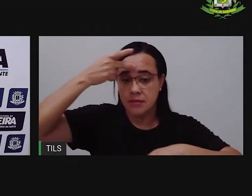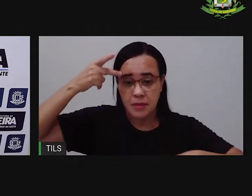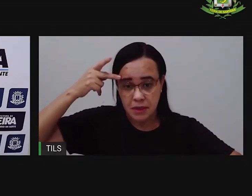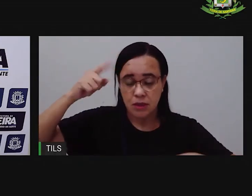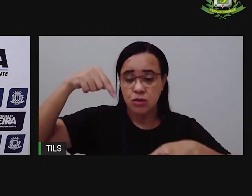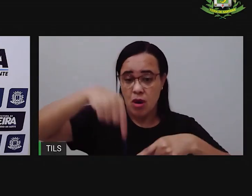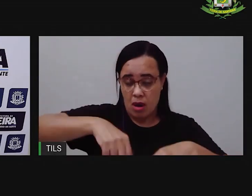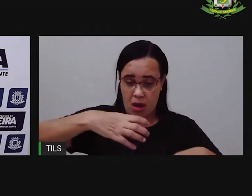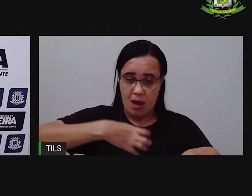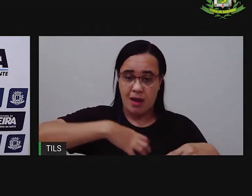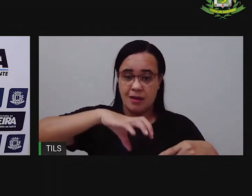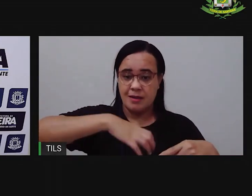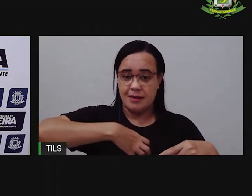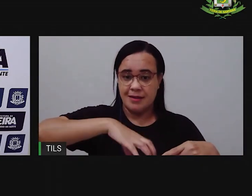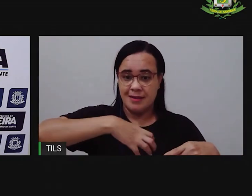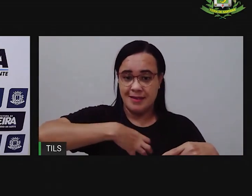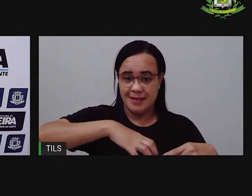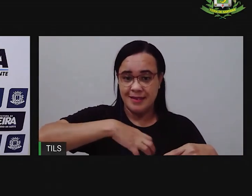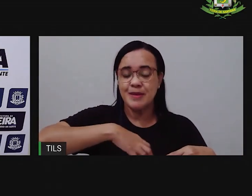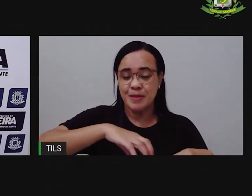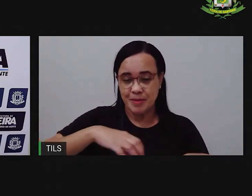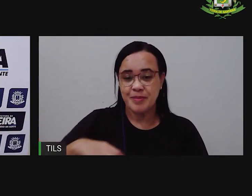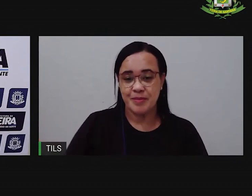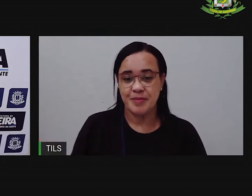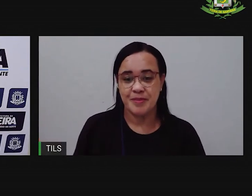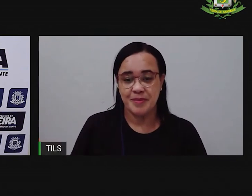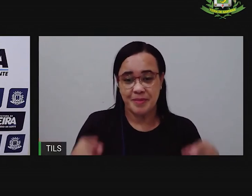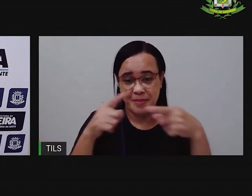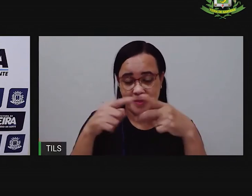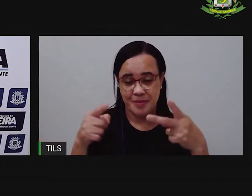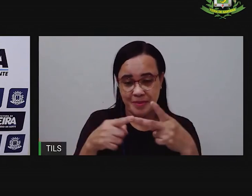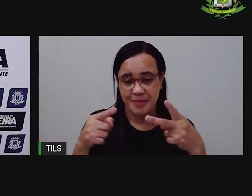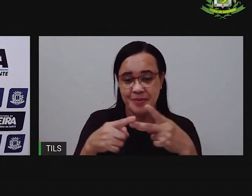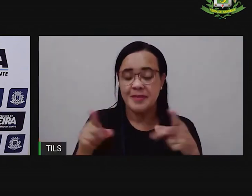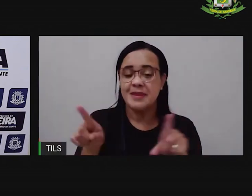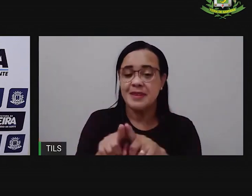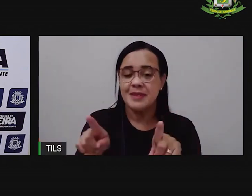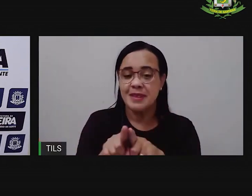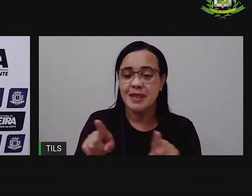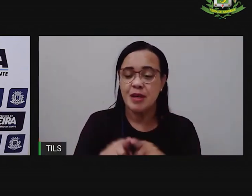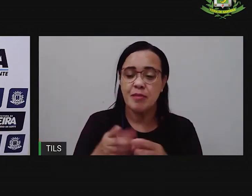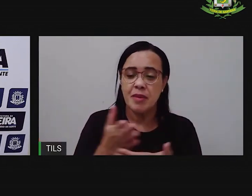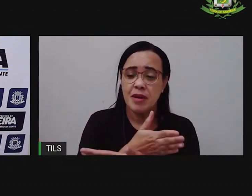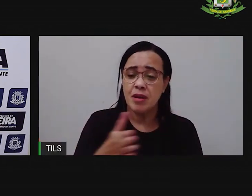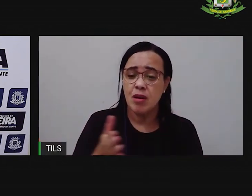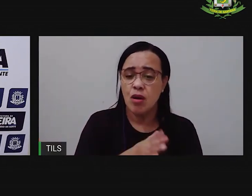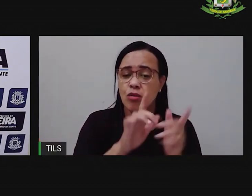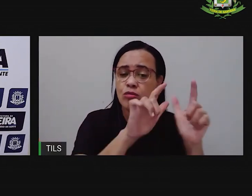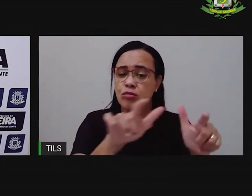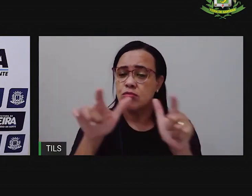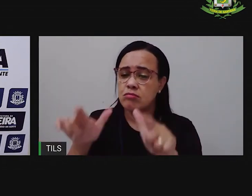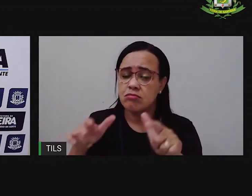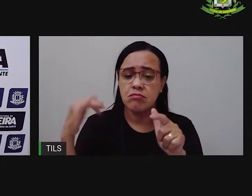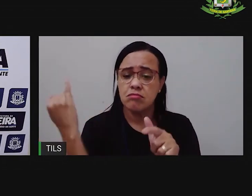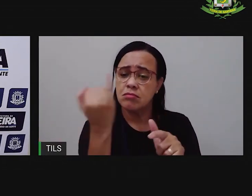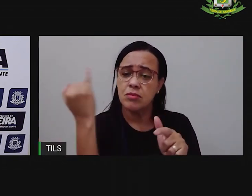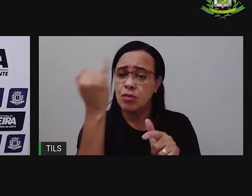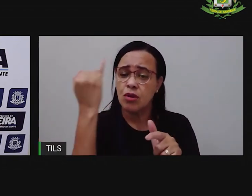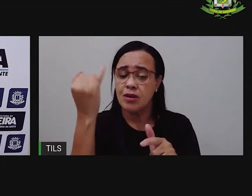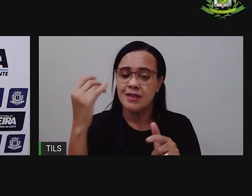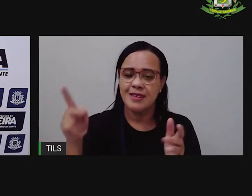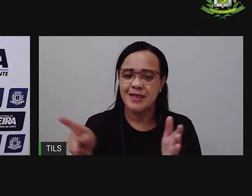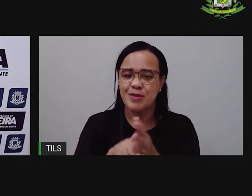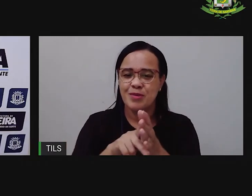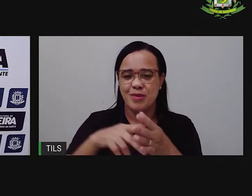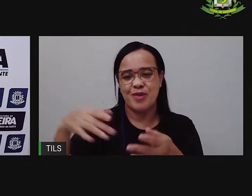estado, no estado da Bahia. Vimos alguns pontos importantes, alguns lugares de destaque aqui na nossa cidade.